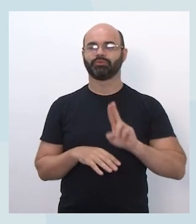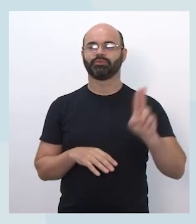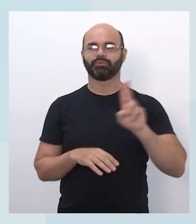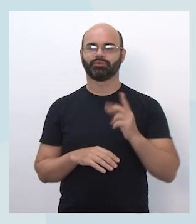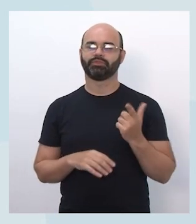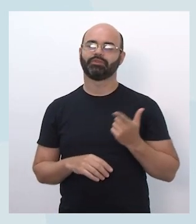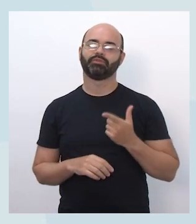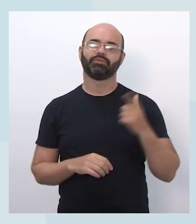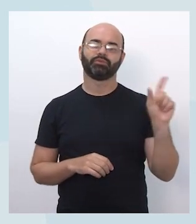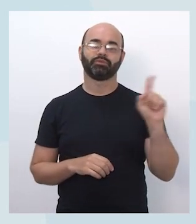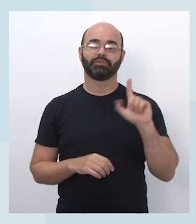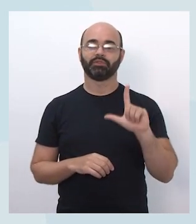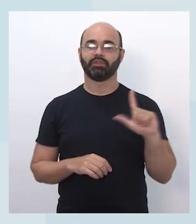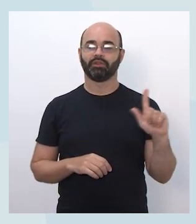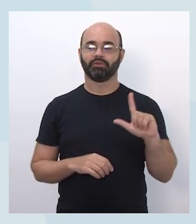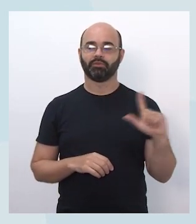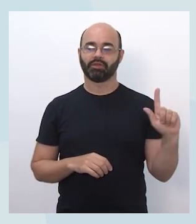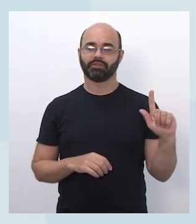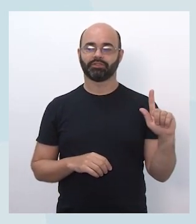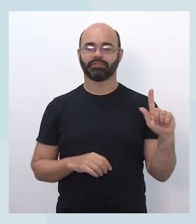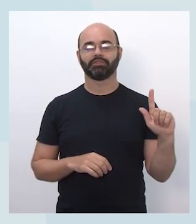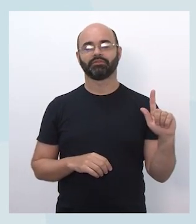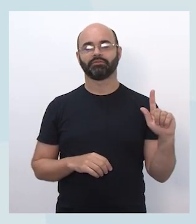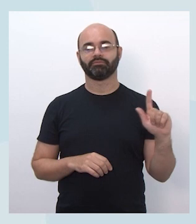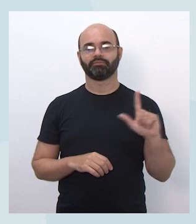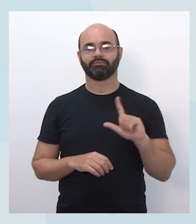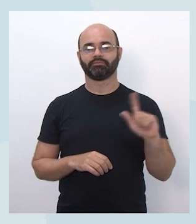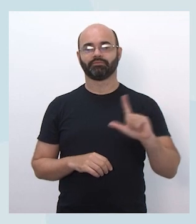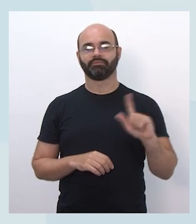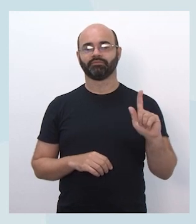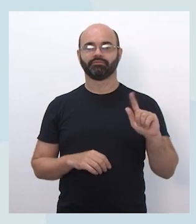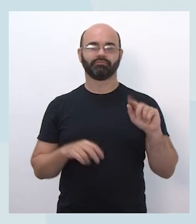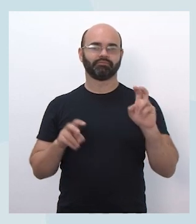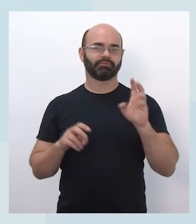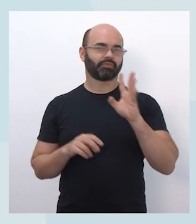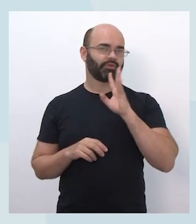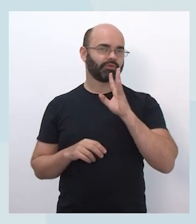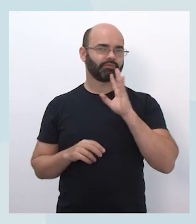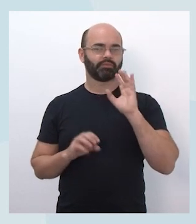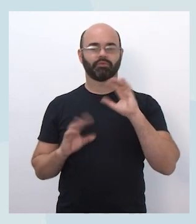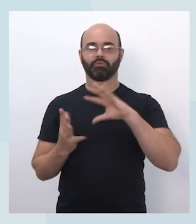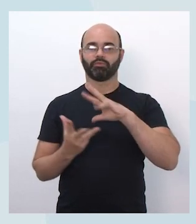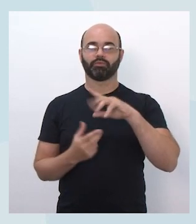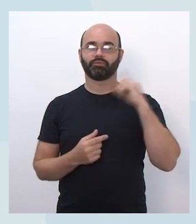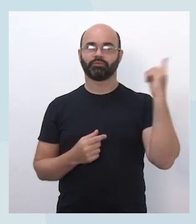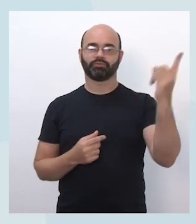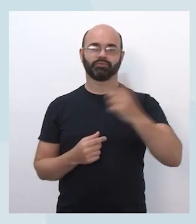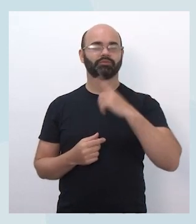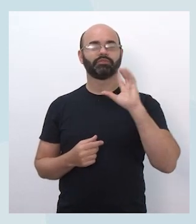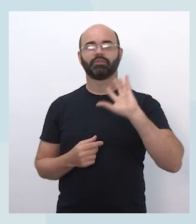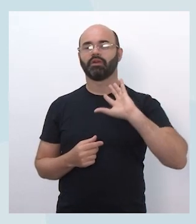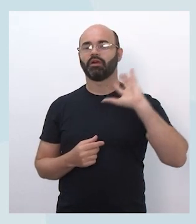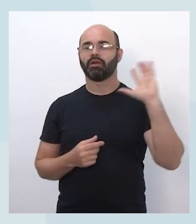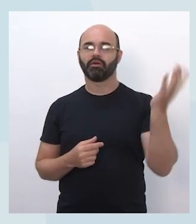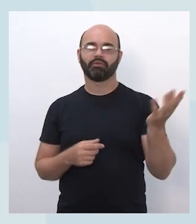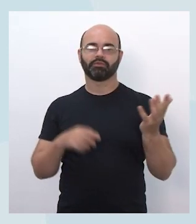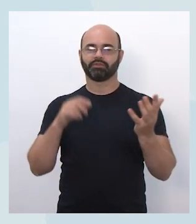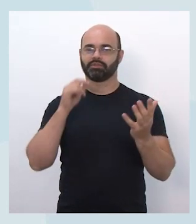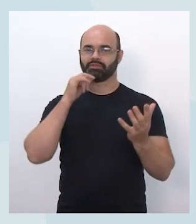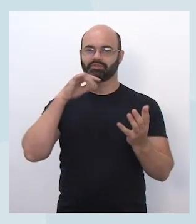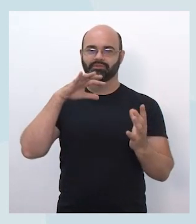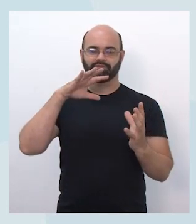focada em linguagem, falando sobre o conhecimento, sobre os acontecimentos do mundo a partir da visão da mídia internacional,